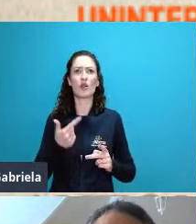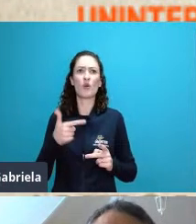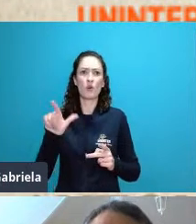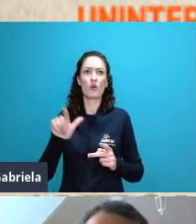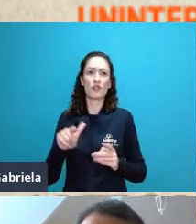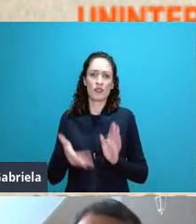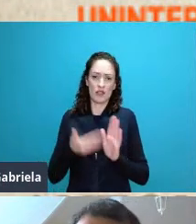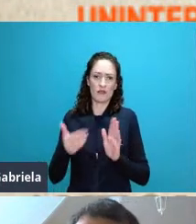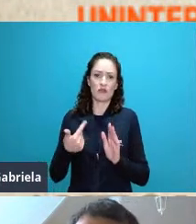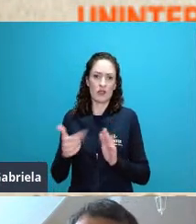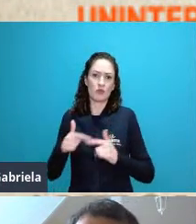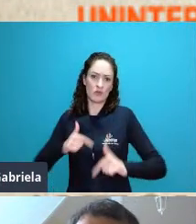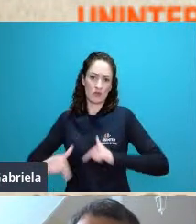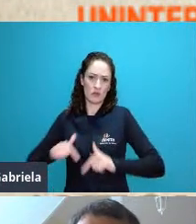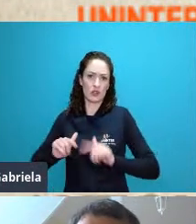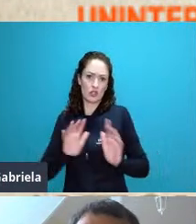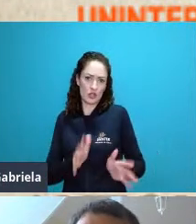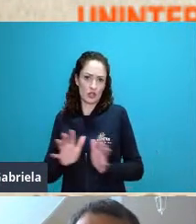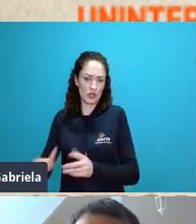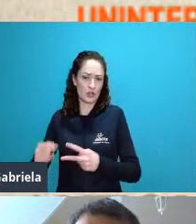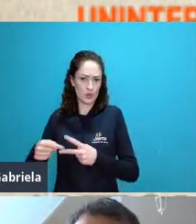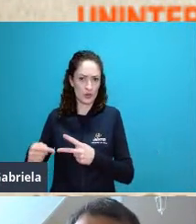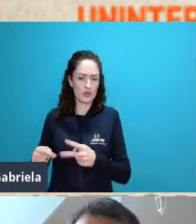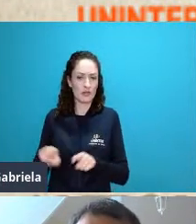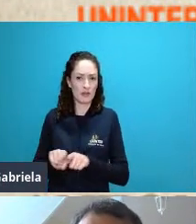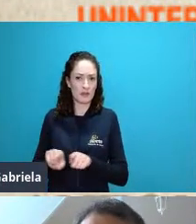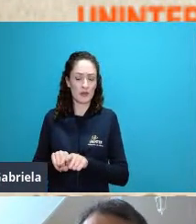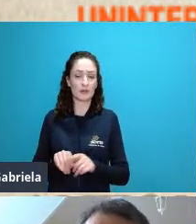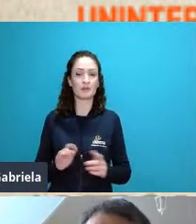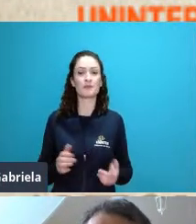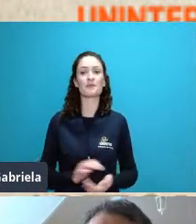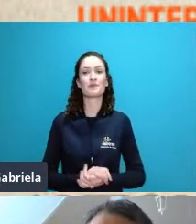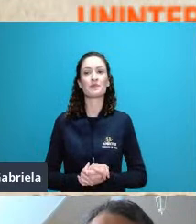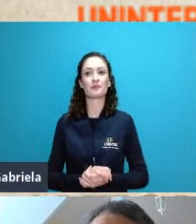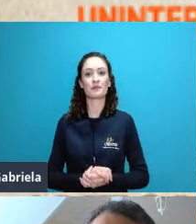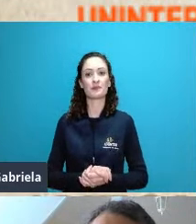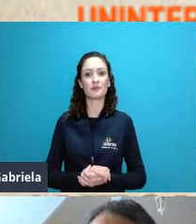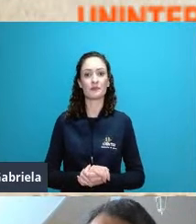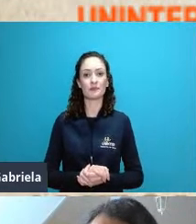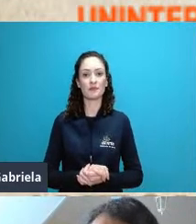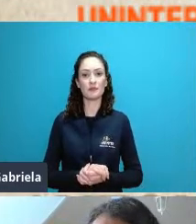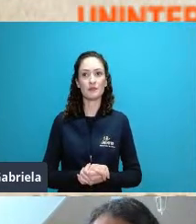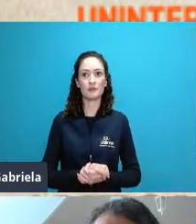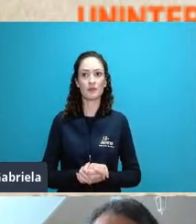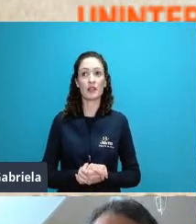e muitas vezes trabalhos que